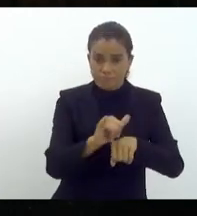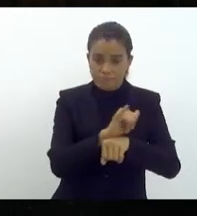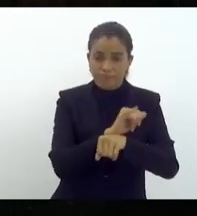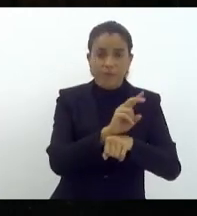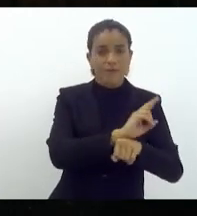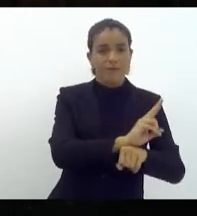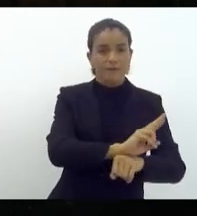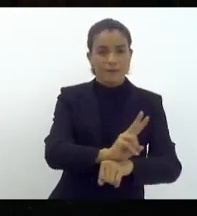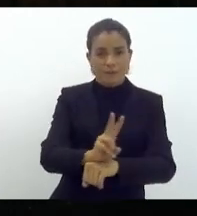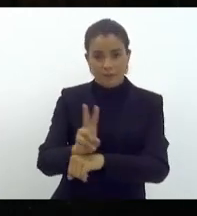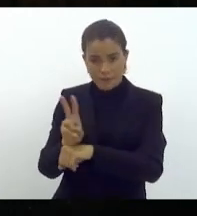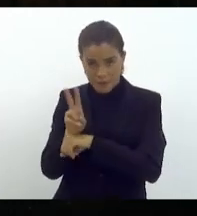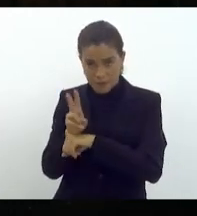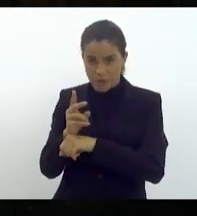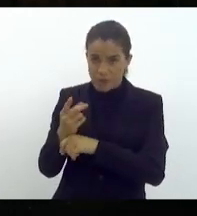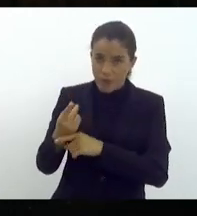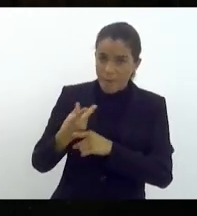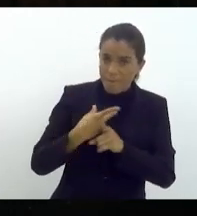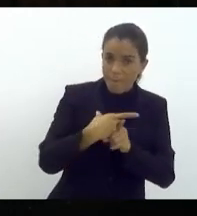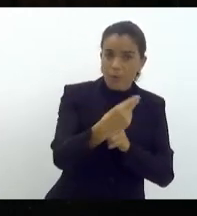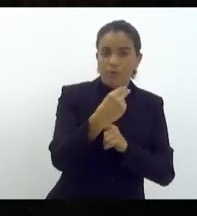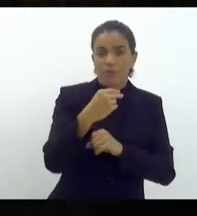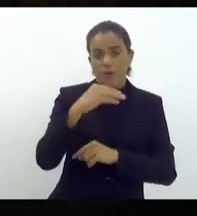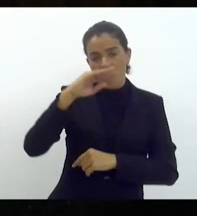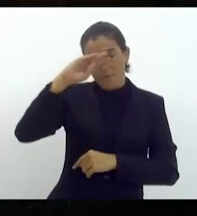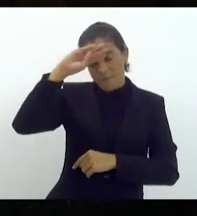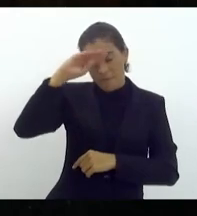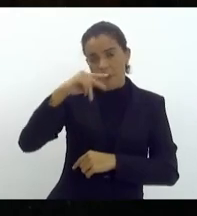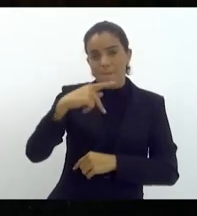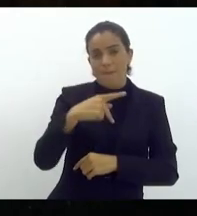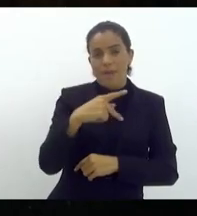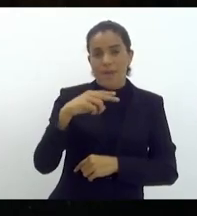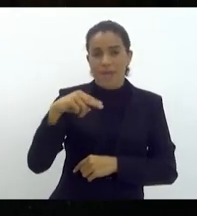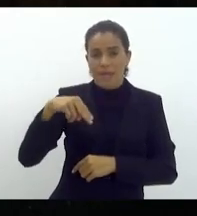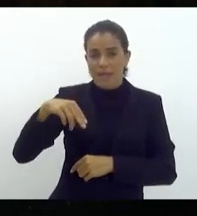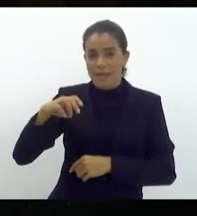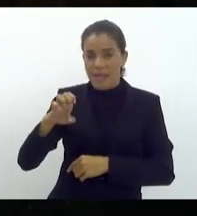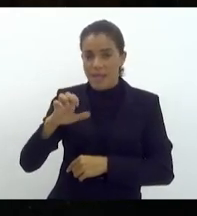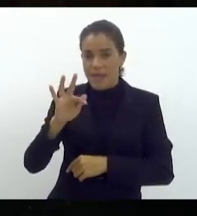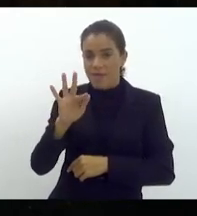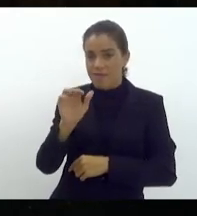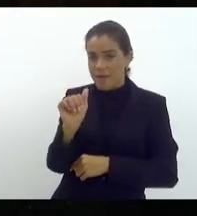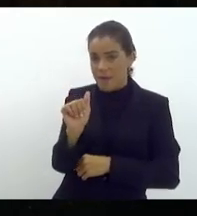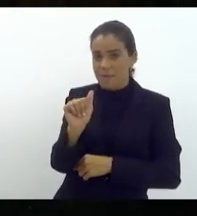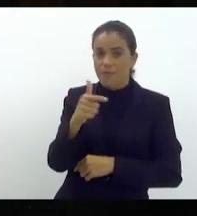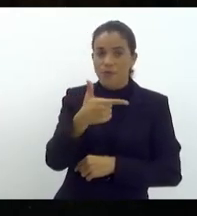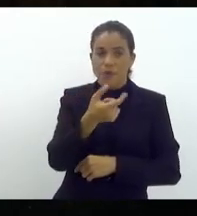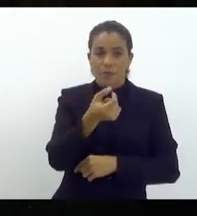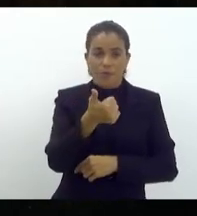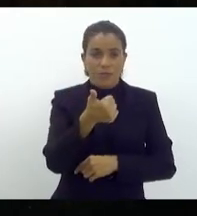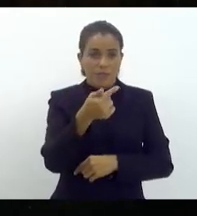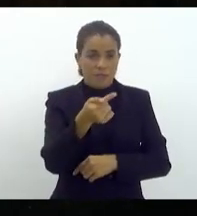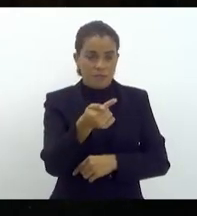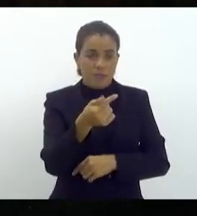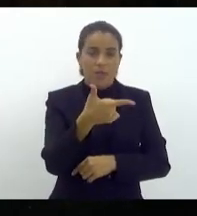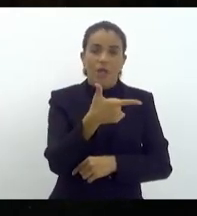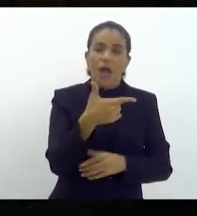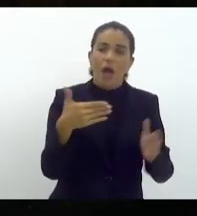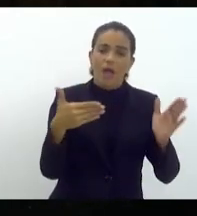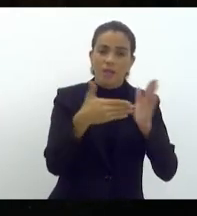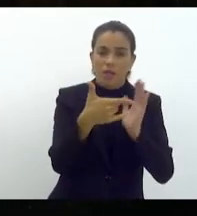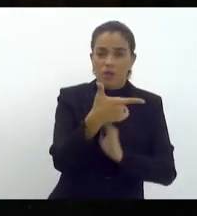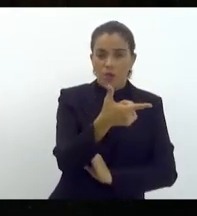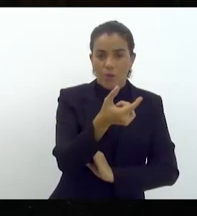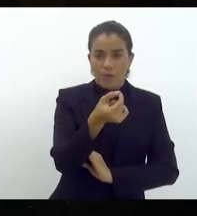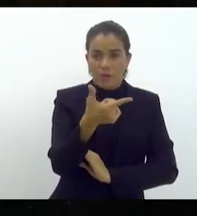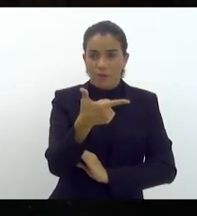Vigilância para a Febre Afitosa, o PE PNEFA 2017-2026,